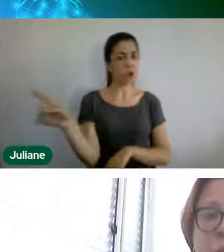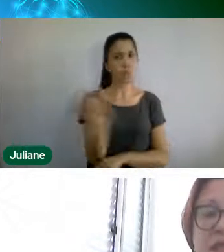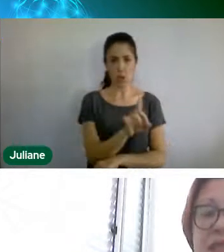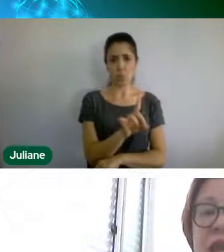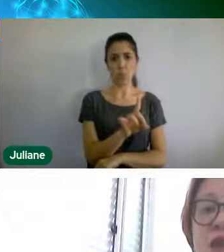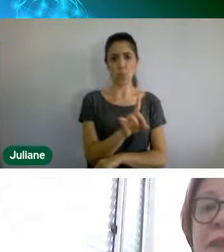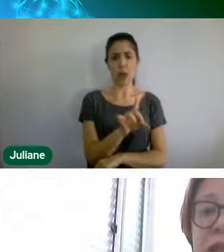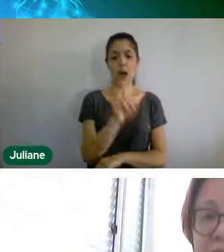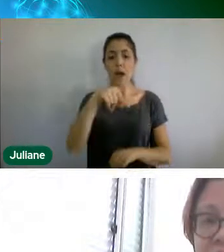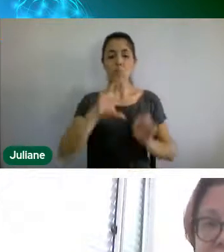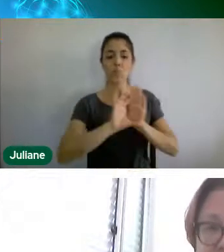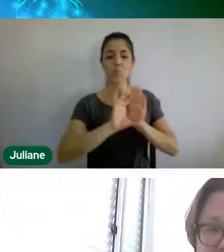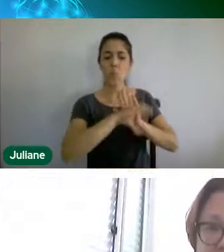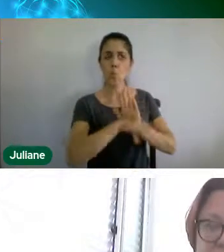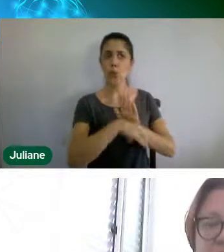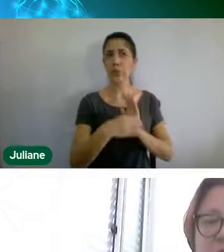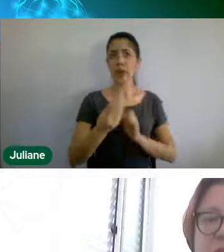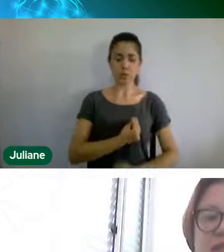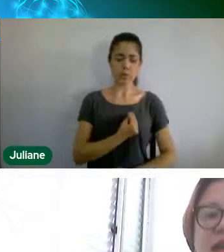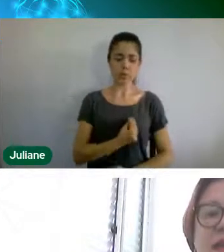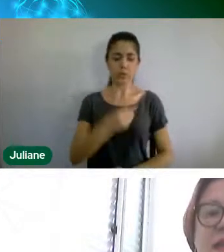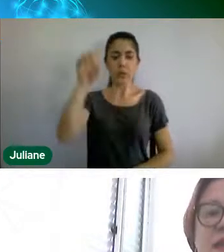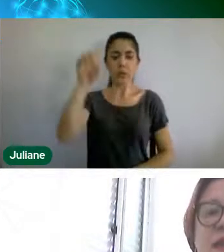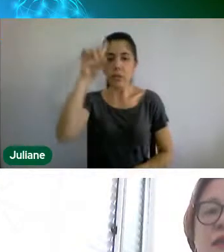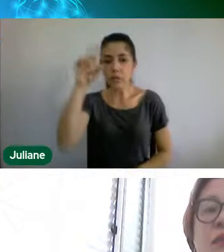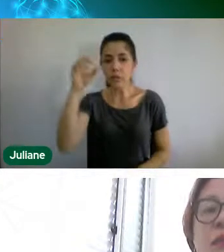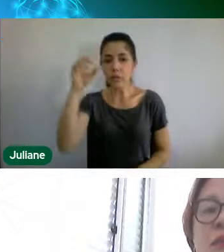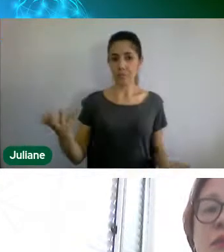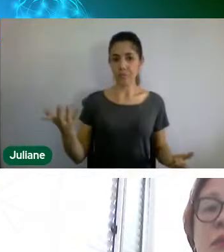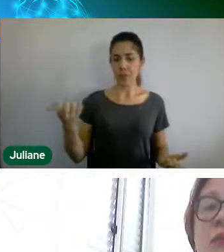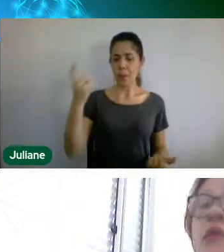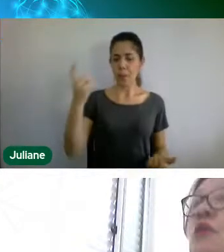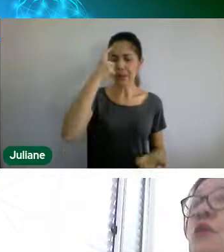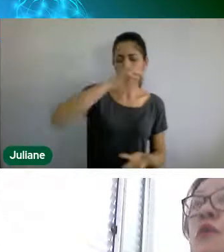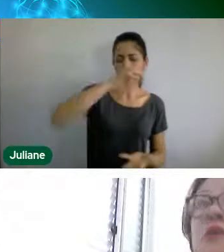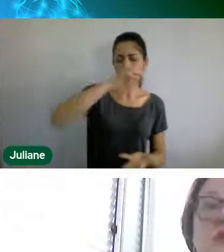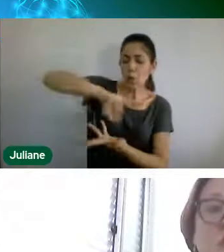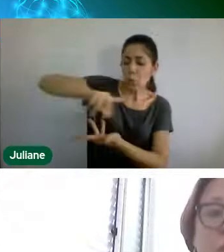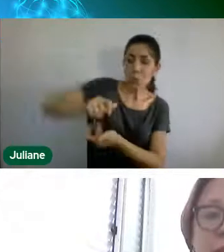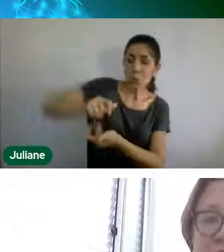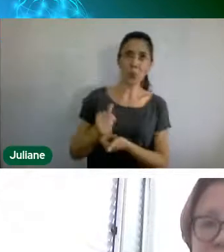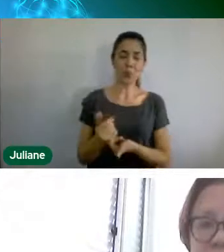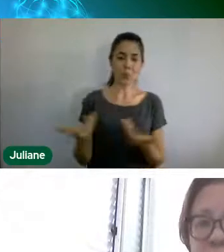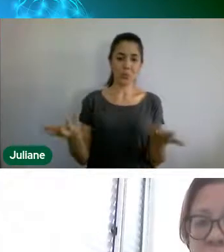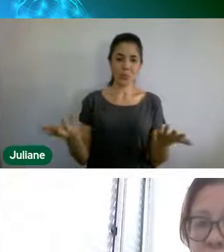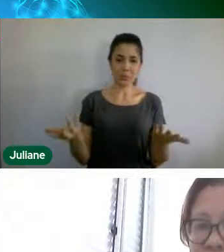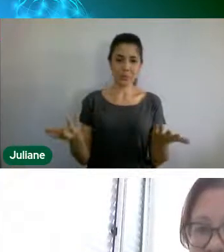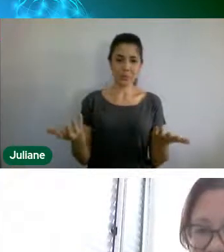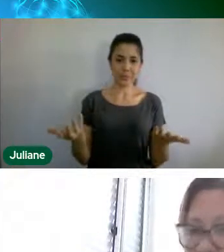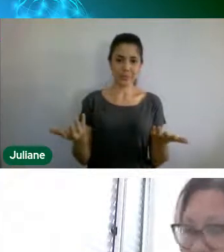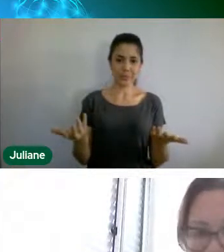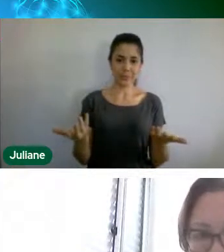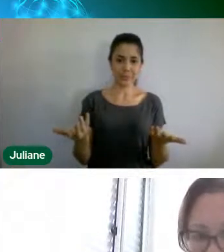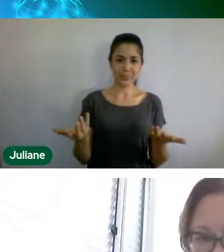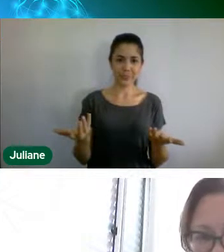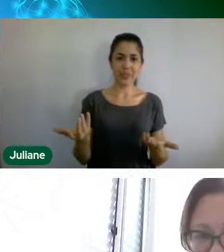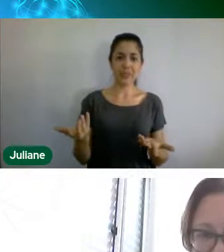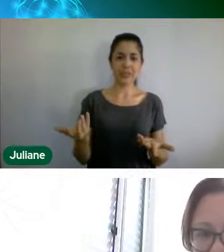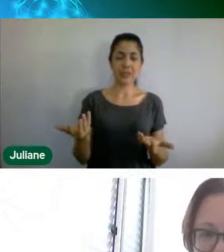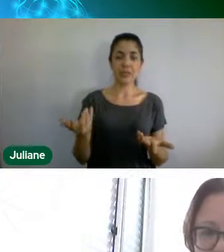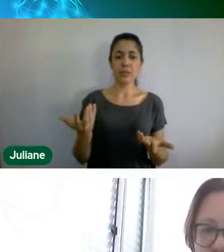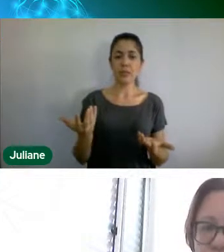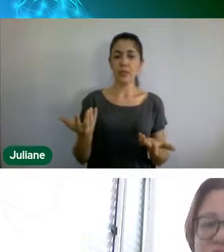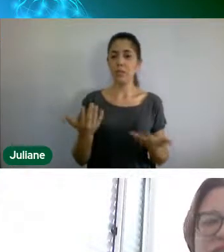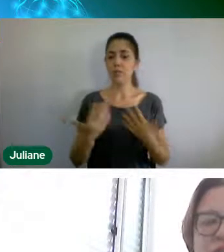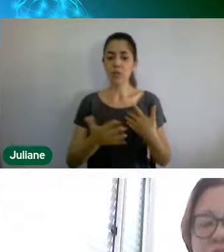é o pensar no planeta, é o pensar no o mais pobre que tem